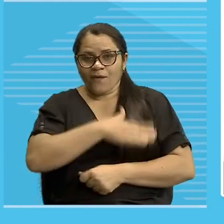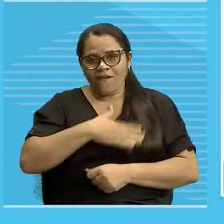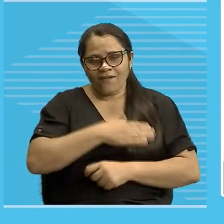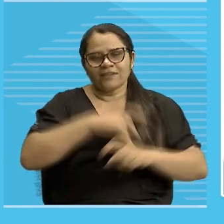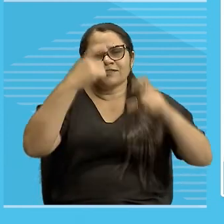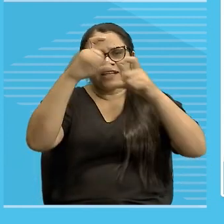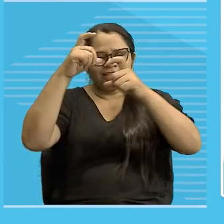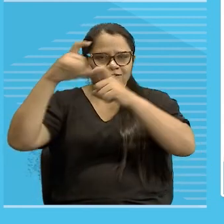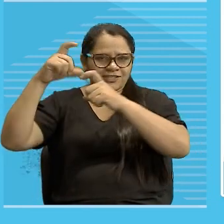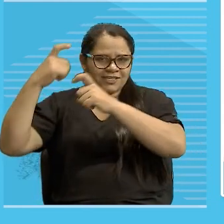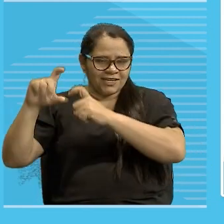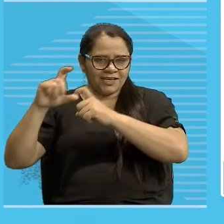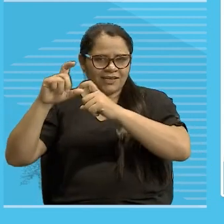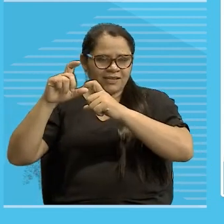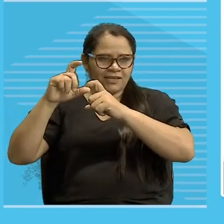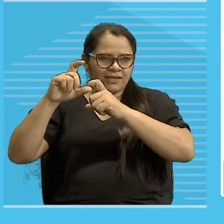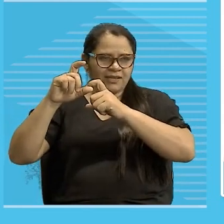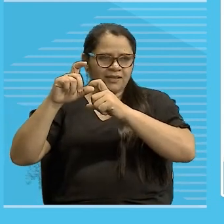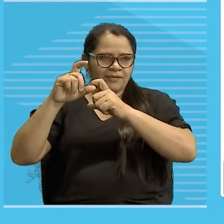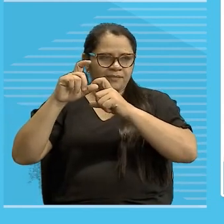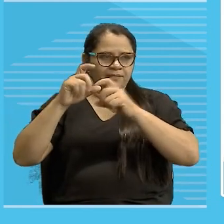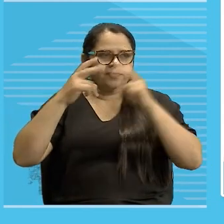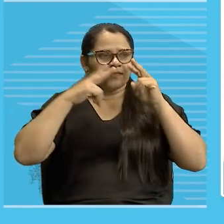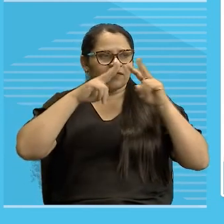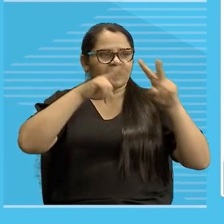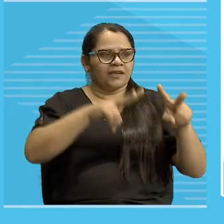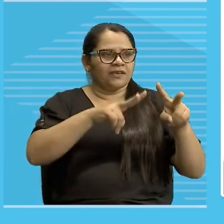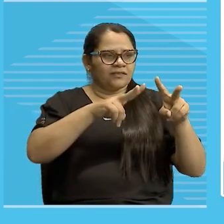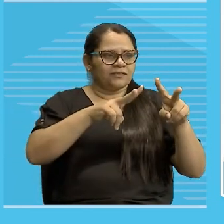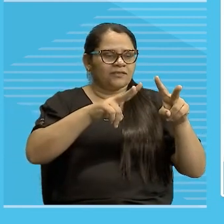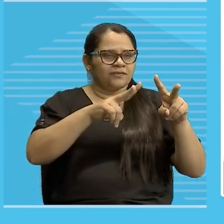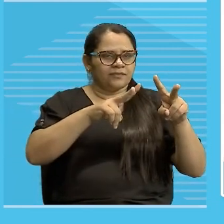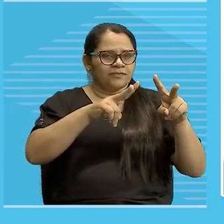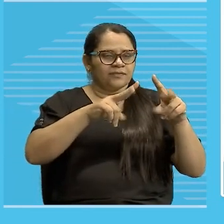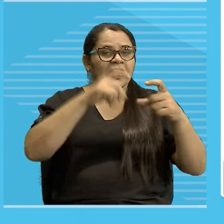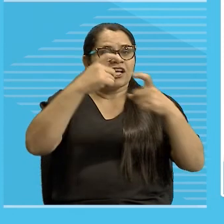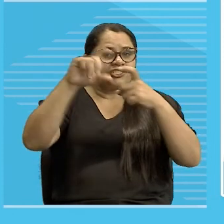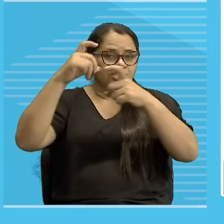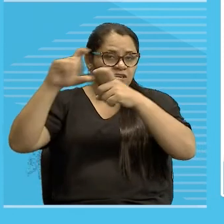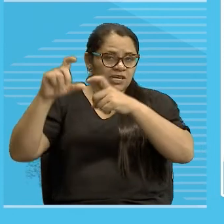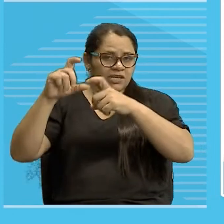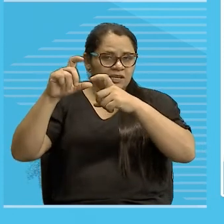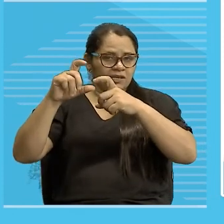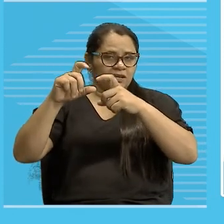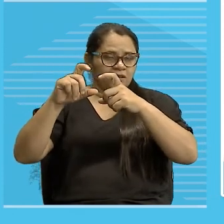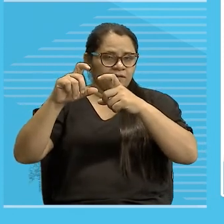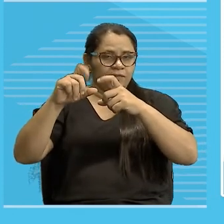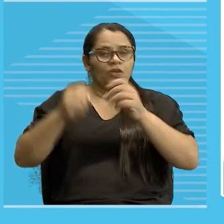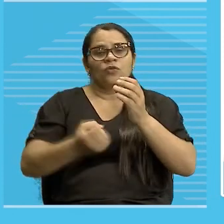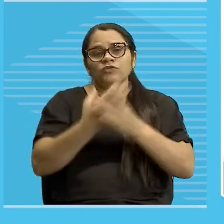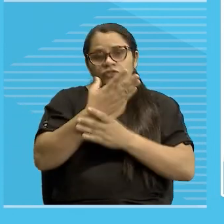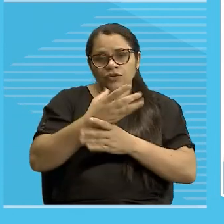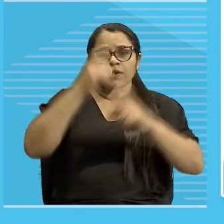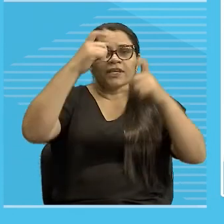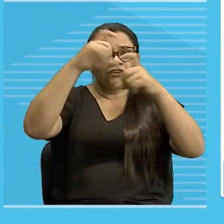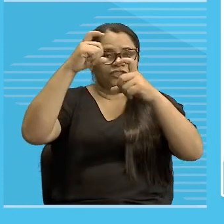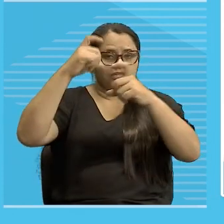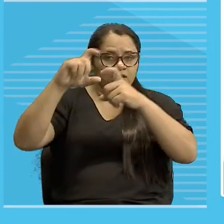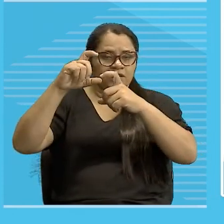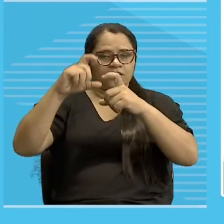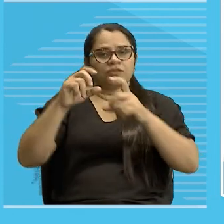puderem ler, do custódio, tá, custódio é um autor maravilhoso, que faz tirinhas didáticas, são tirinhas que ele cria,